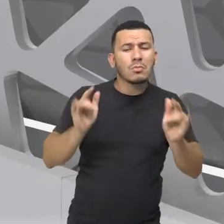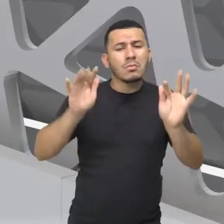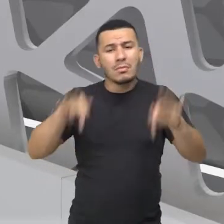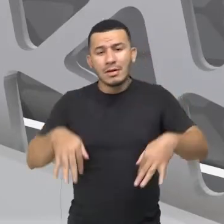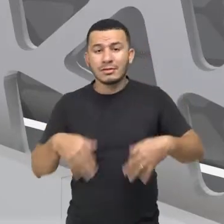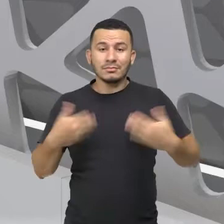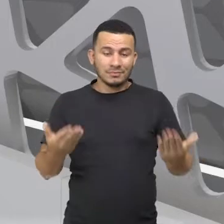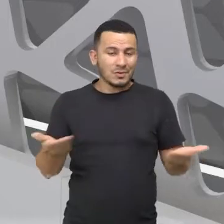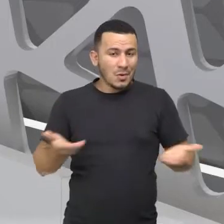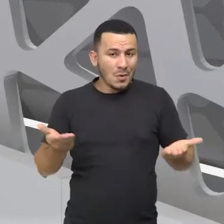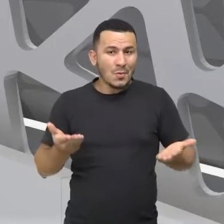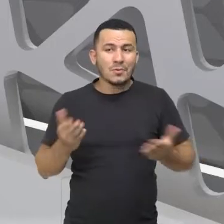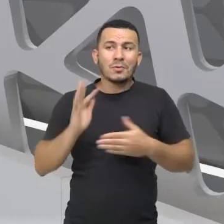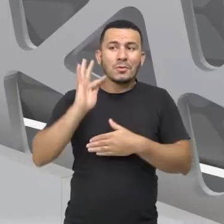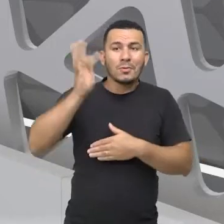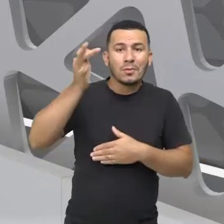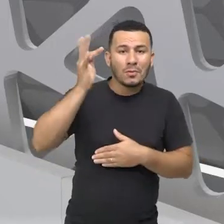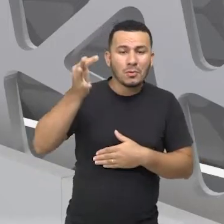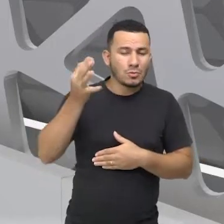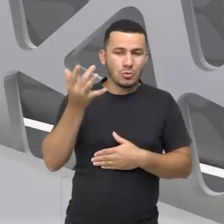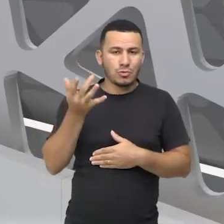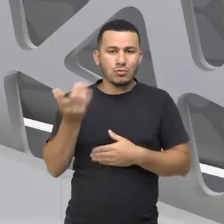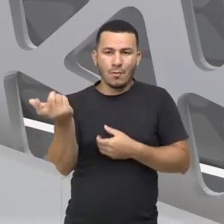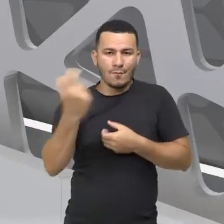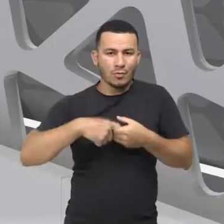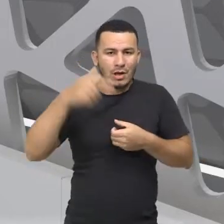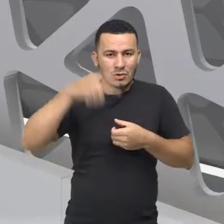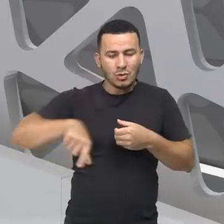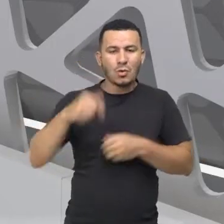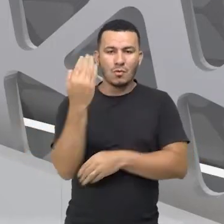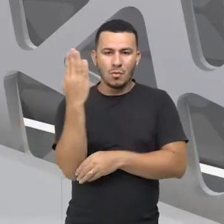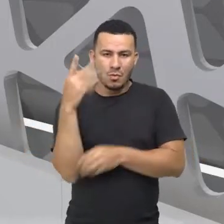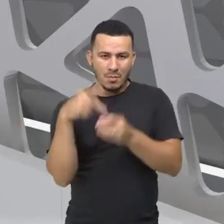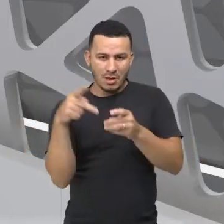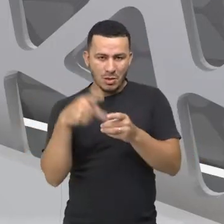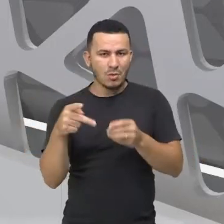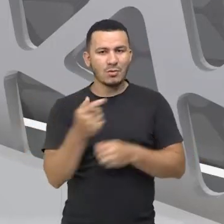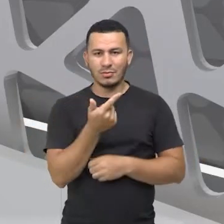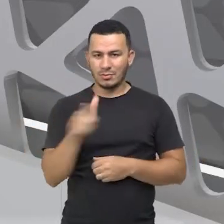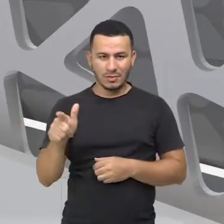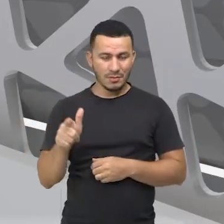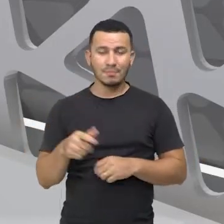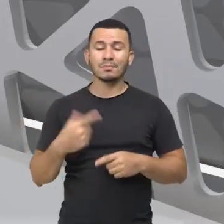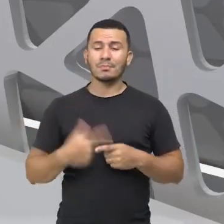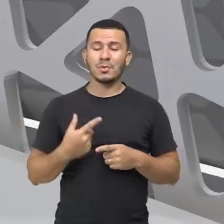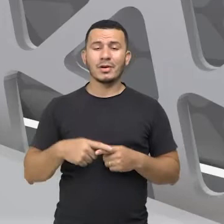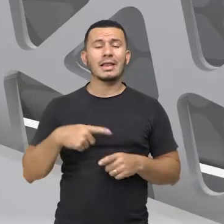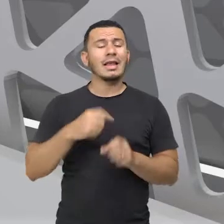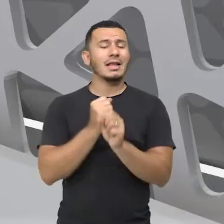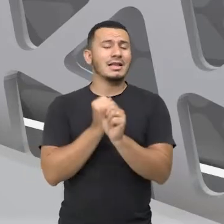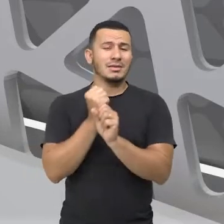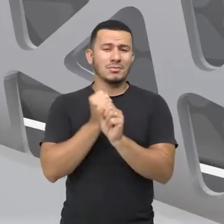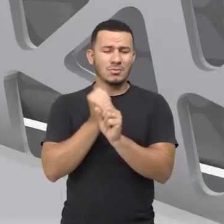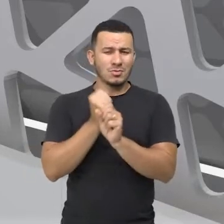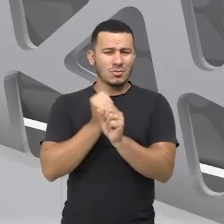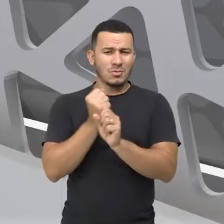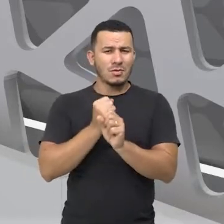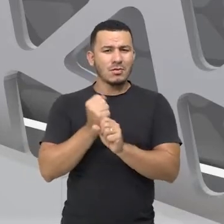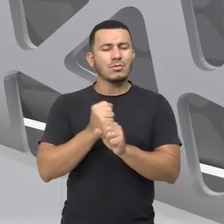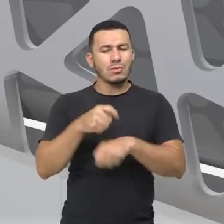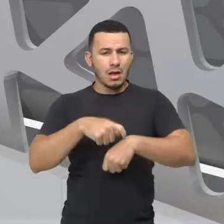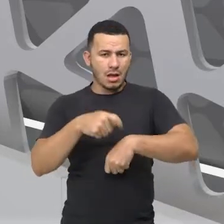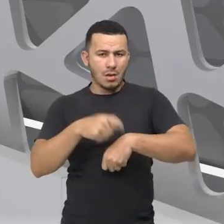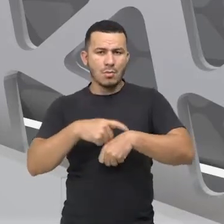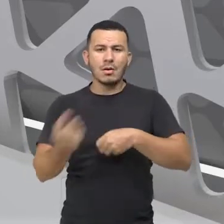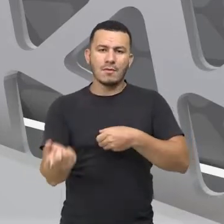não vai conseguir enxergar a natureza repondo no futuro o mesmo petróleo que foi explorado. Por quê? Isso leva-se milhares ou milhões de anos